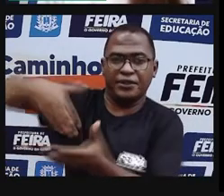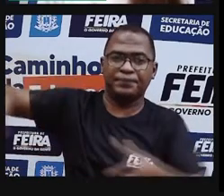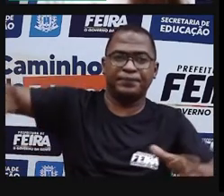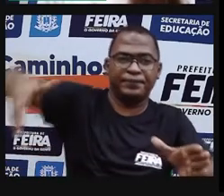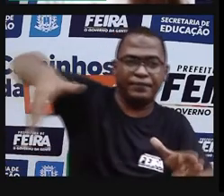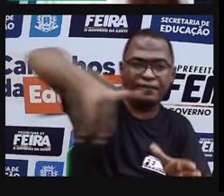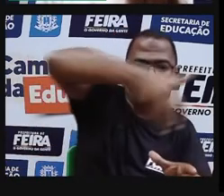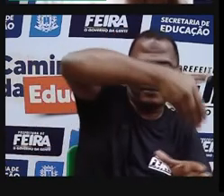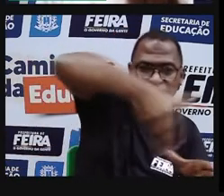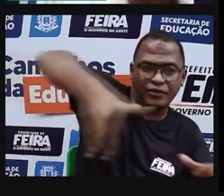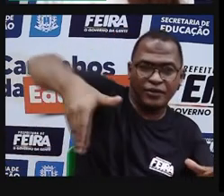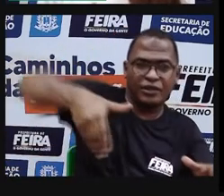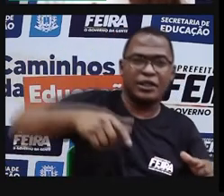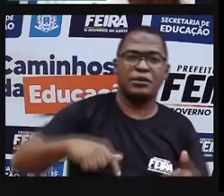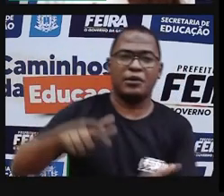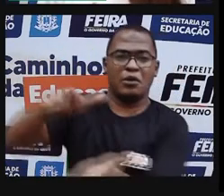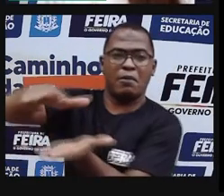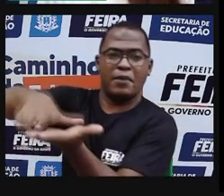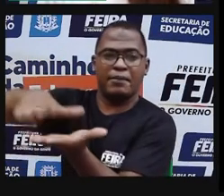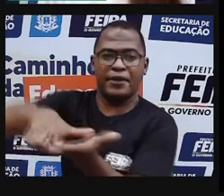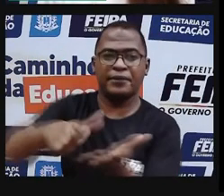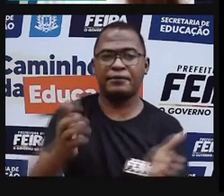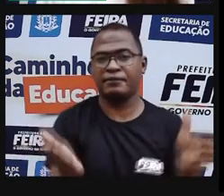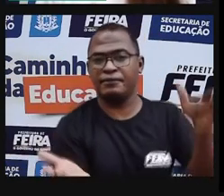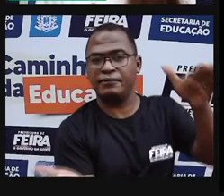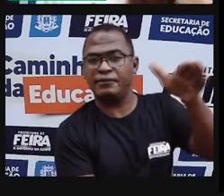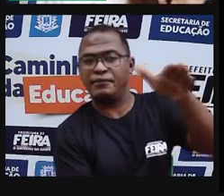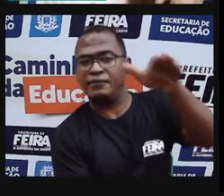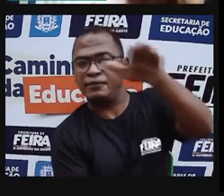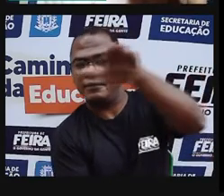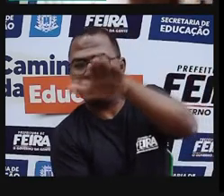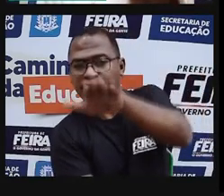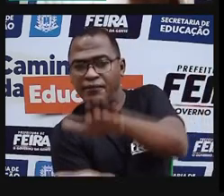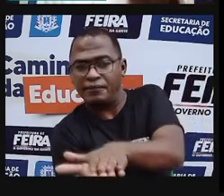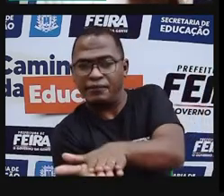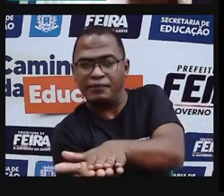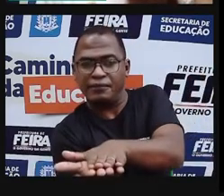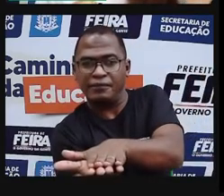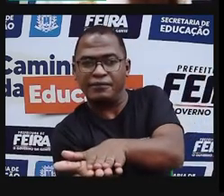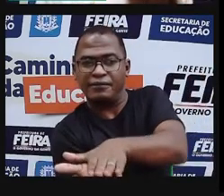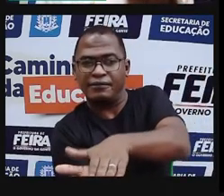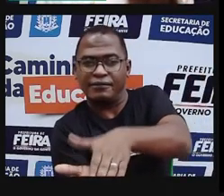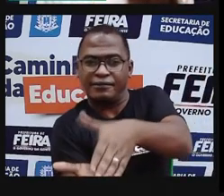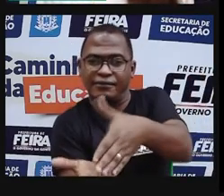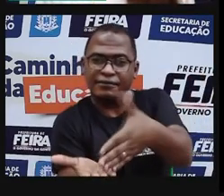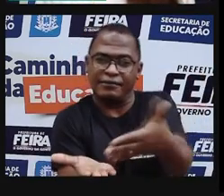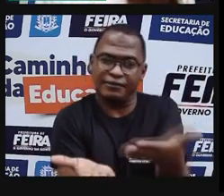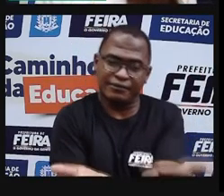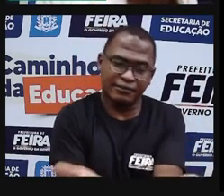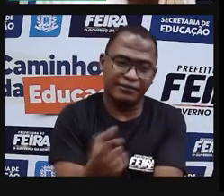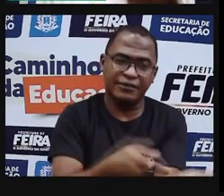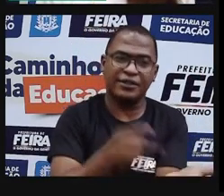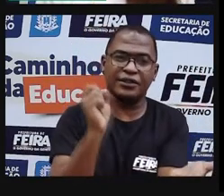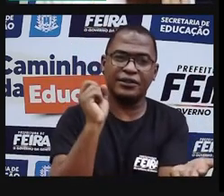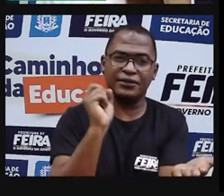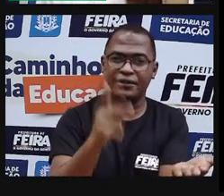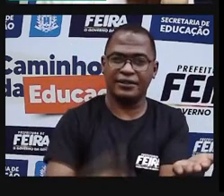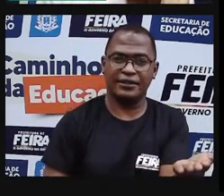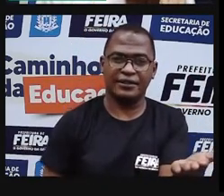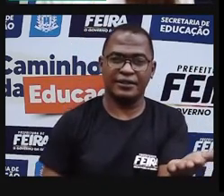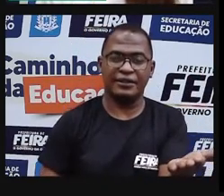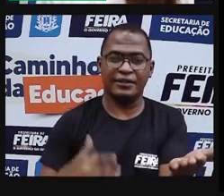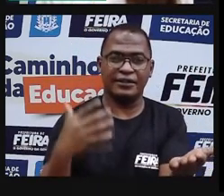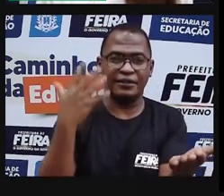estampa no papel, onde a gente dá origem a essas imagens. Olha que arte incrível, que arte